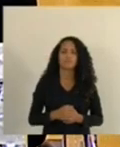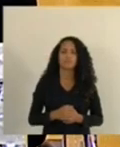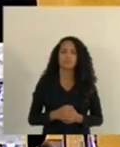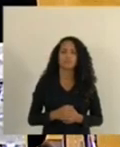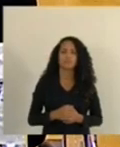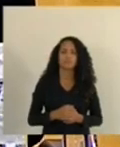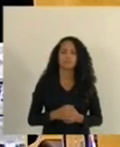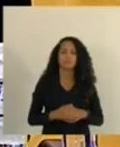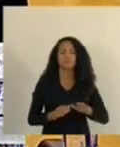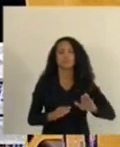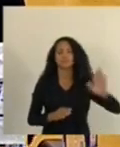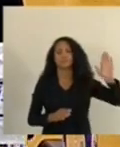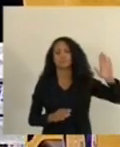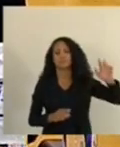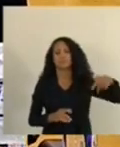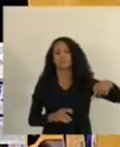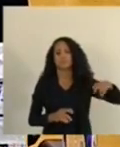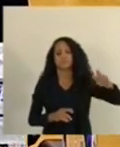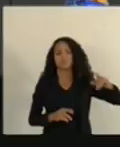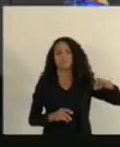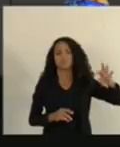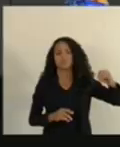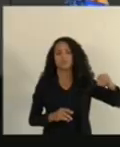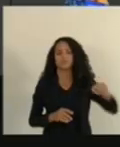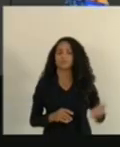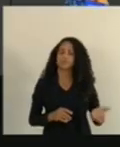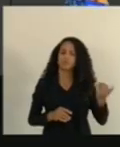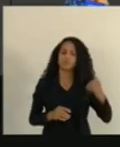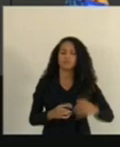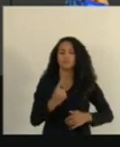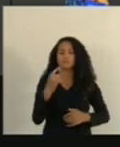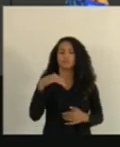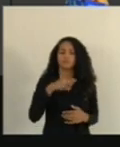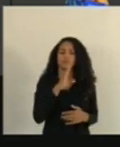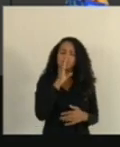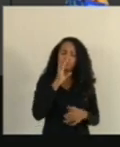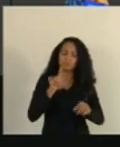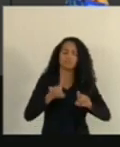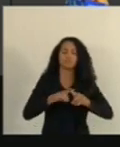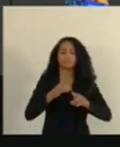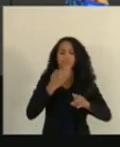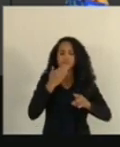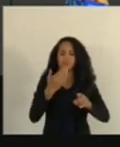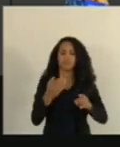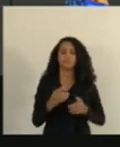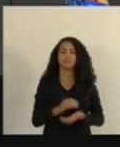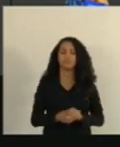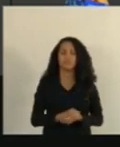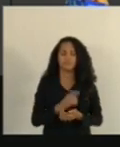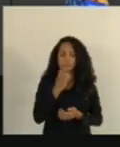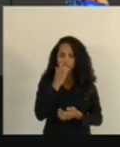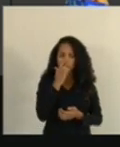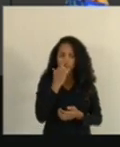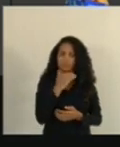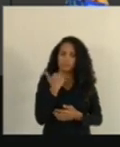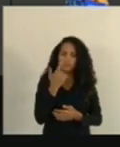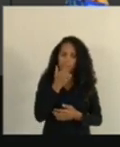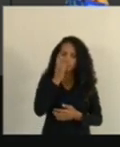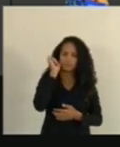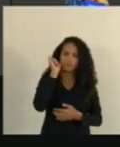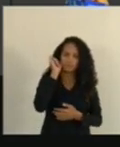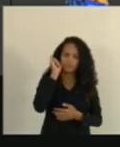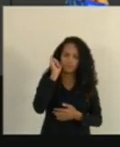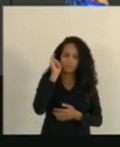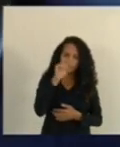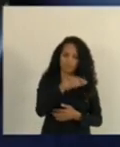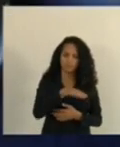Deputado Quintino. Quintino, com a palavra. Um minuto de silêncio também, presidente. O falecimento que aconteceu ontem na região